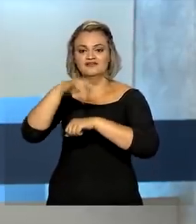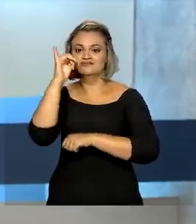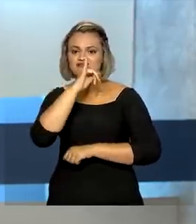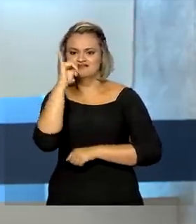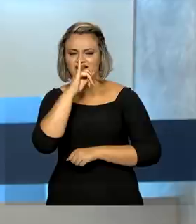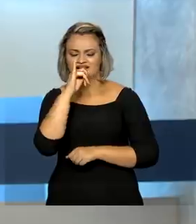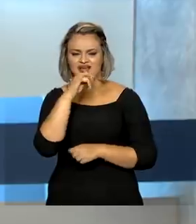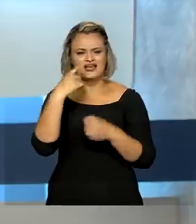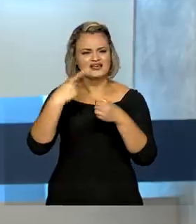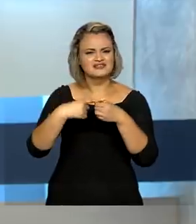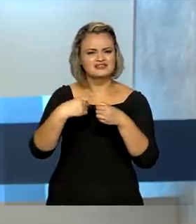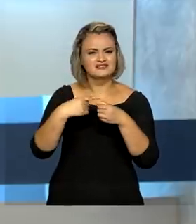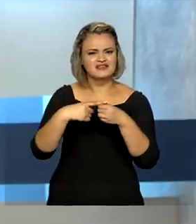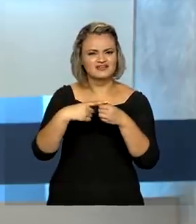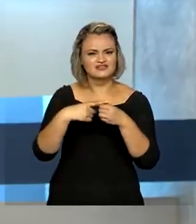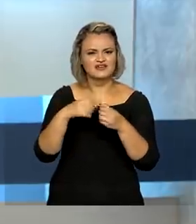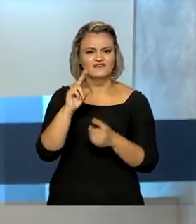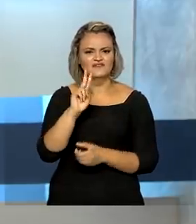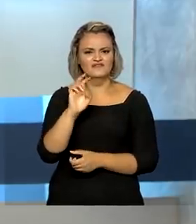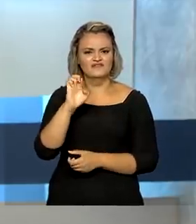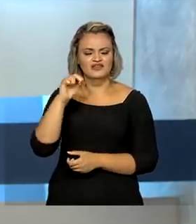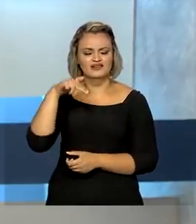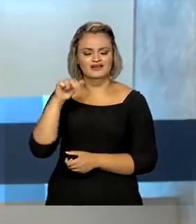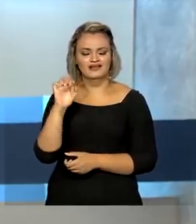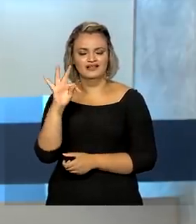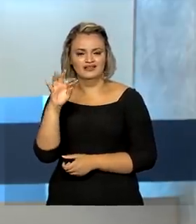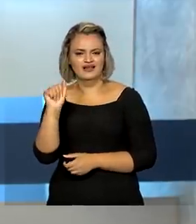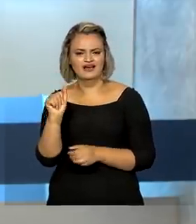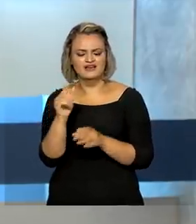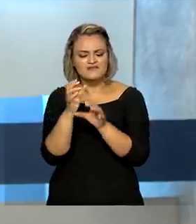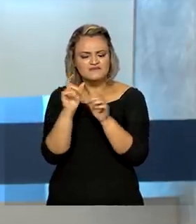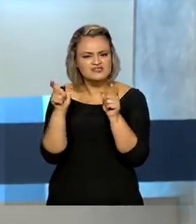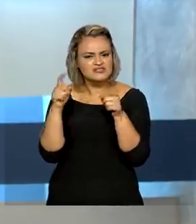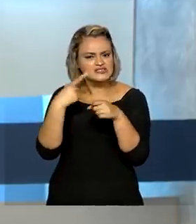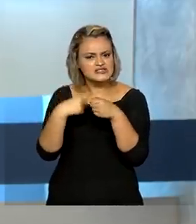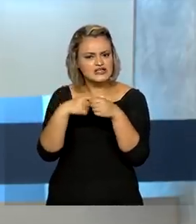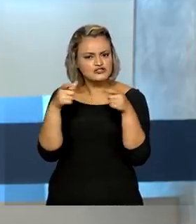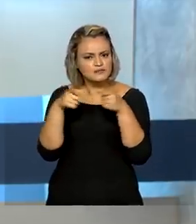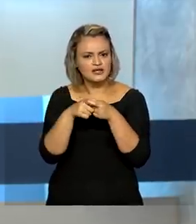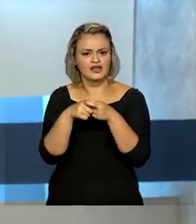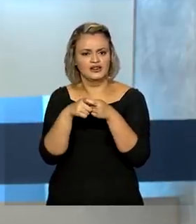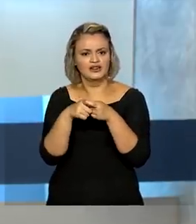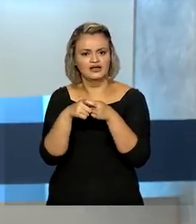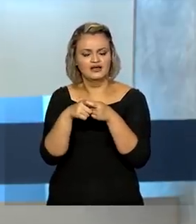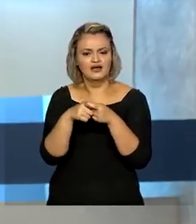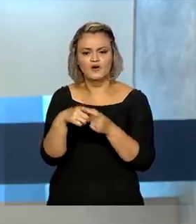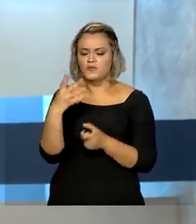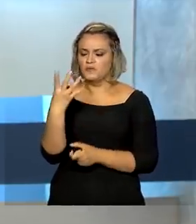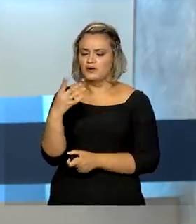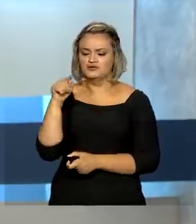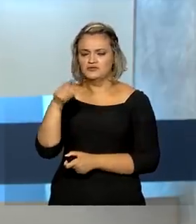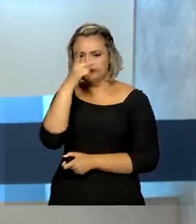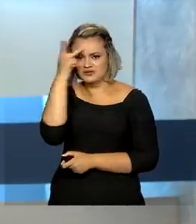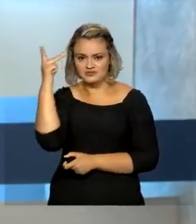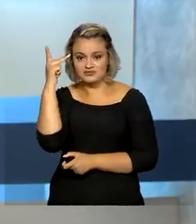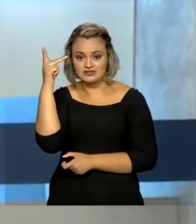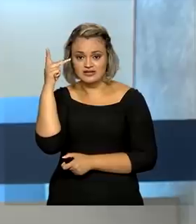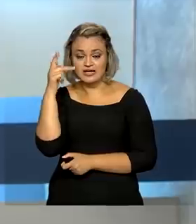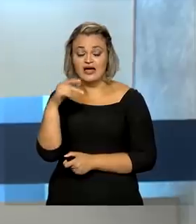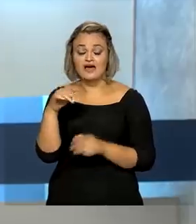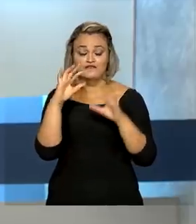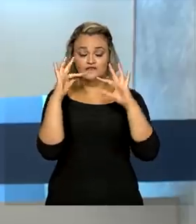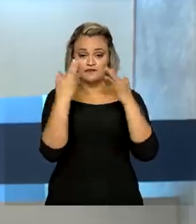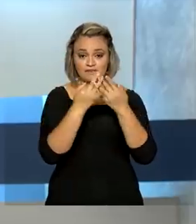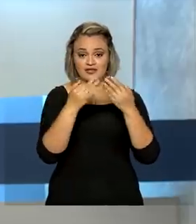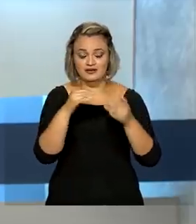A pequena cidade ao norte da Itália, com 4 mil habitantes, fica na província do Vêneto, região onde nasceram os familiares do presidente.